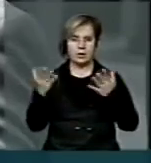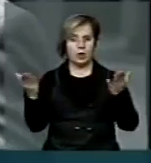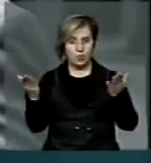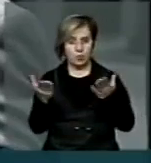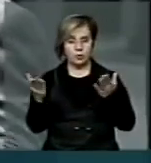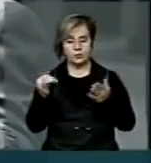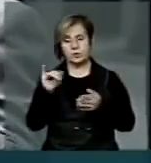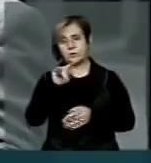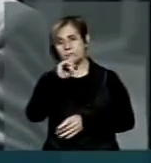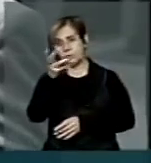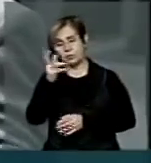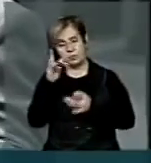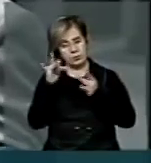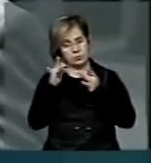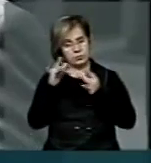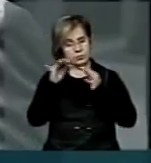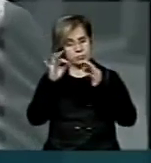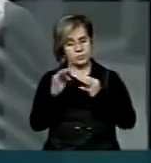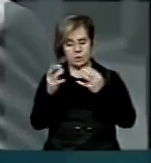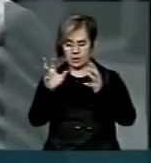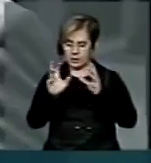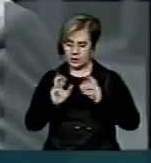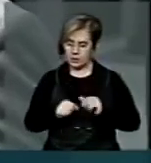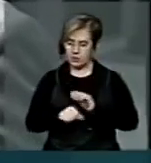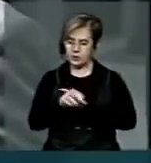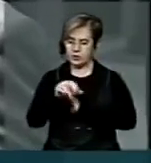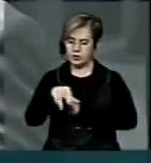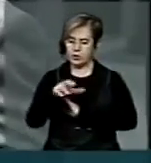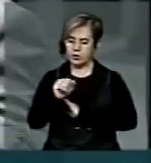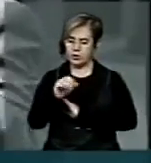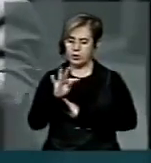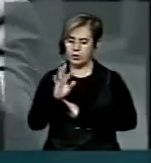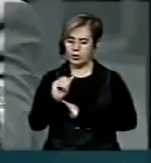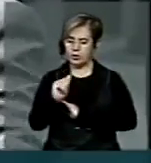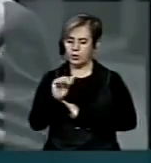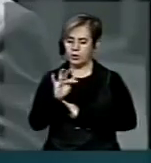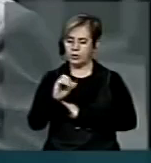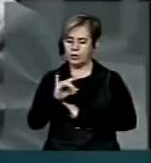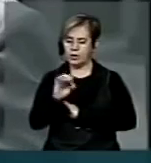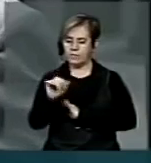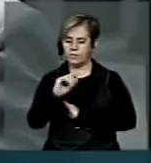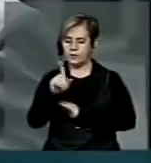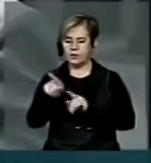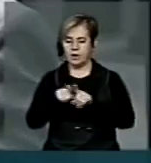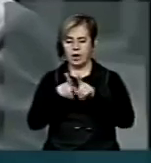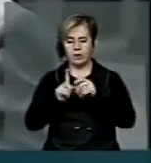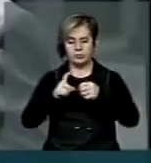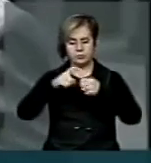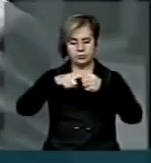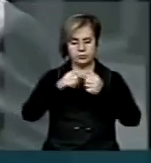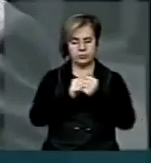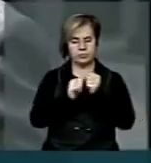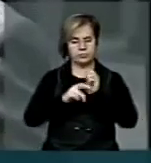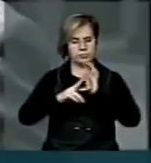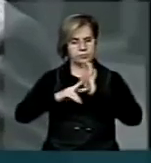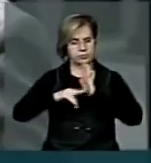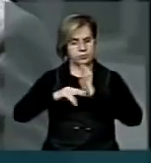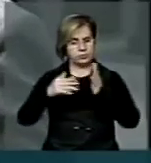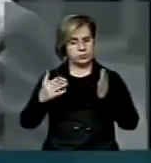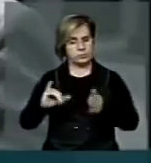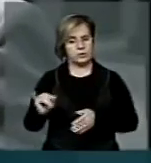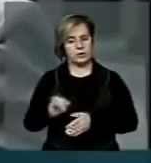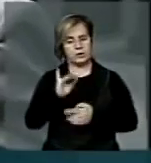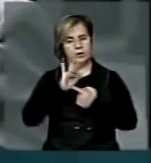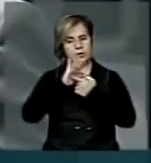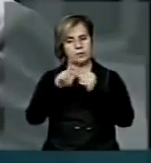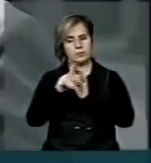estar em dia, adote a nota fiscal, quem quer estar em dia, se associa ao sindicato. Isso é um exemplo importante